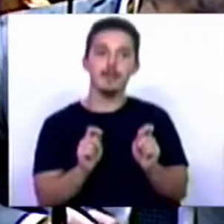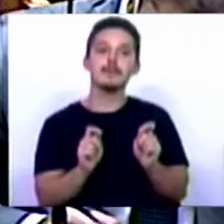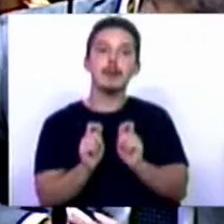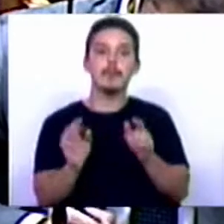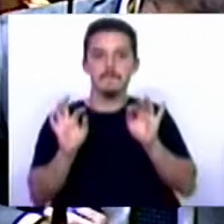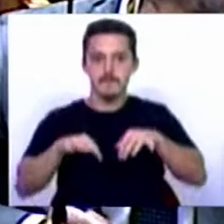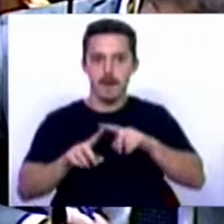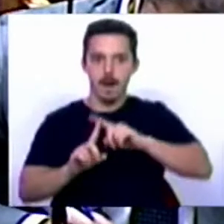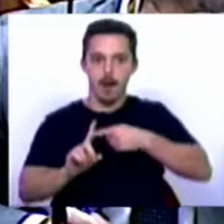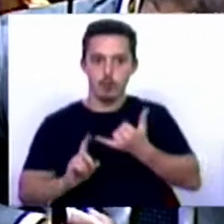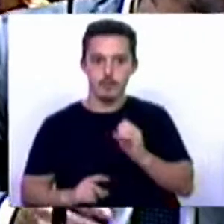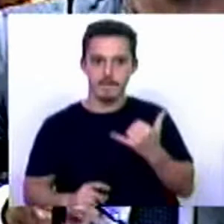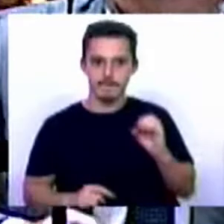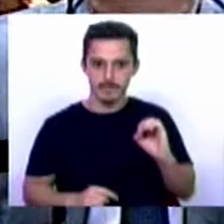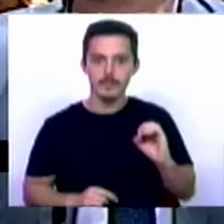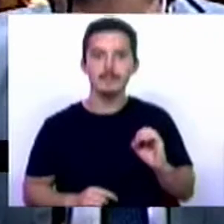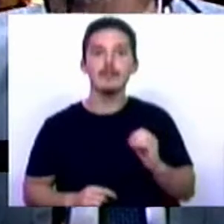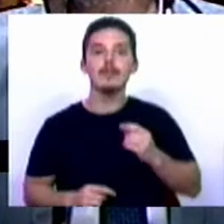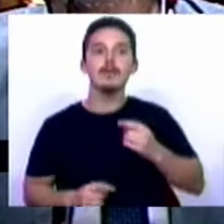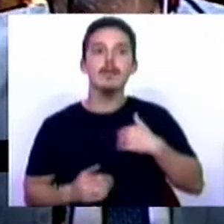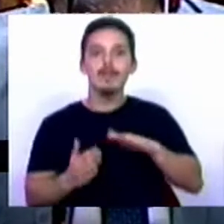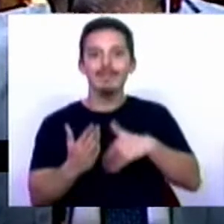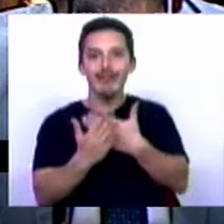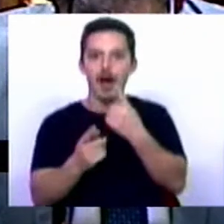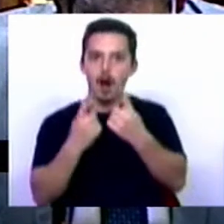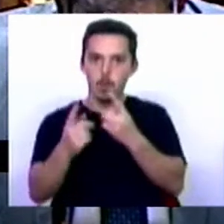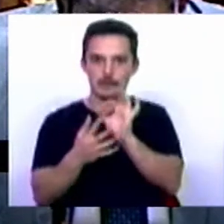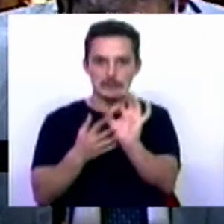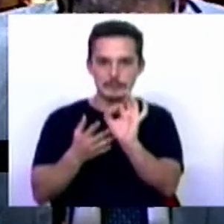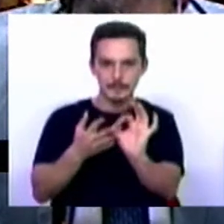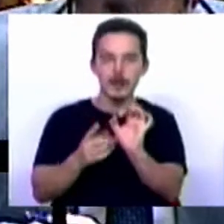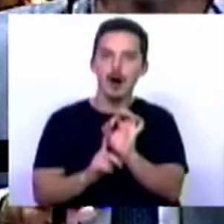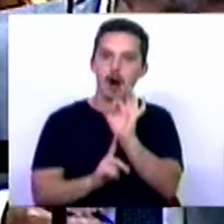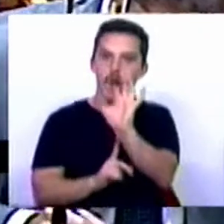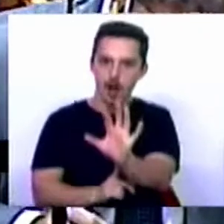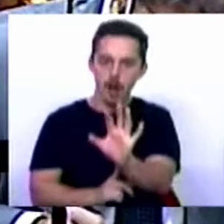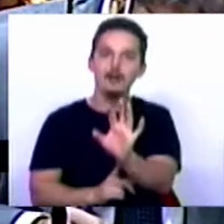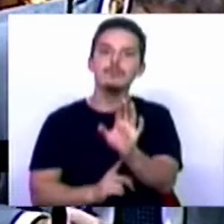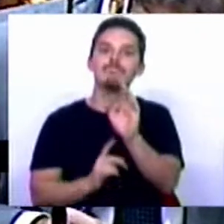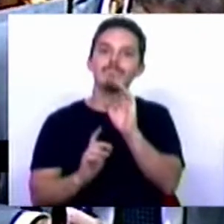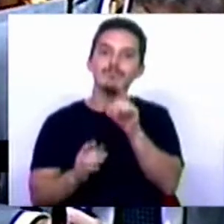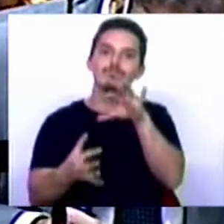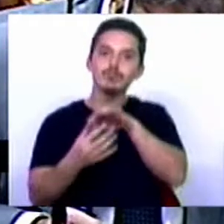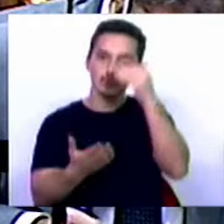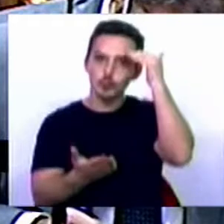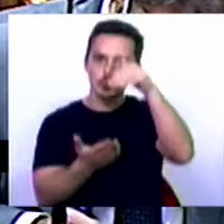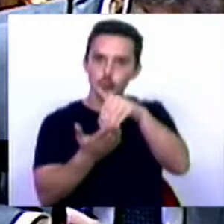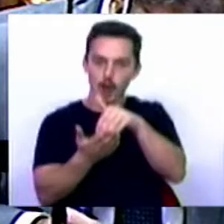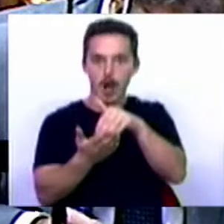final do ano de 2020, que lhes dei alguns indicadores daquilo que são os resultados